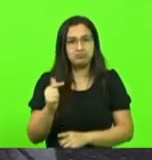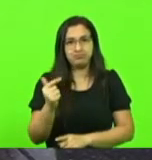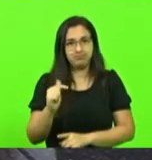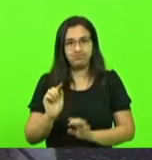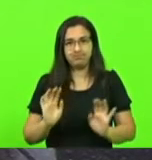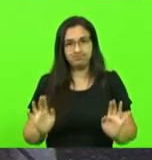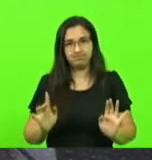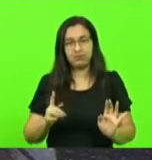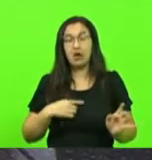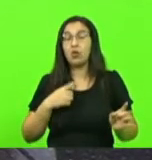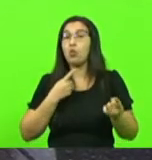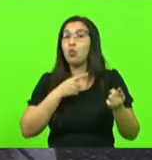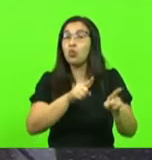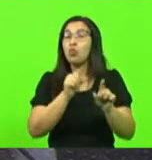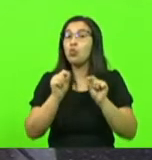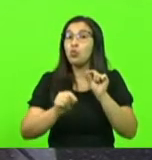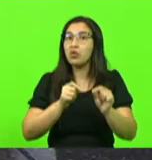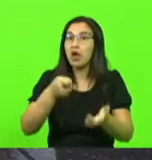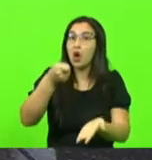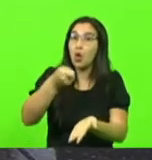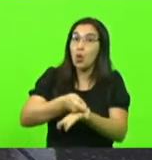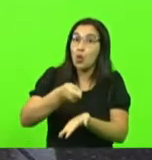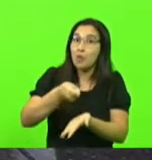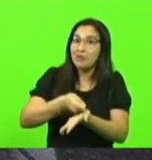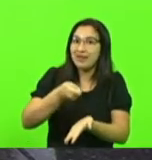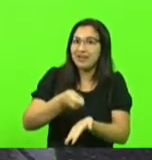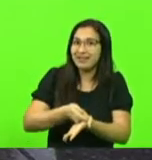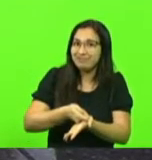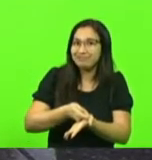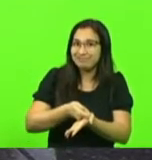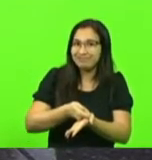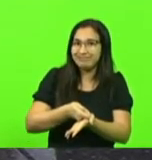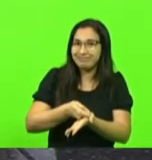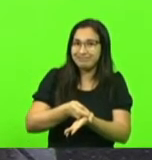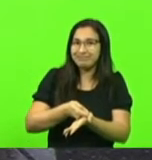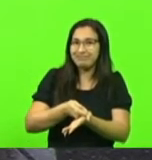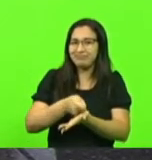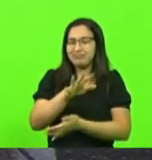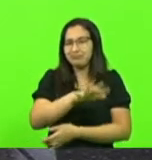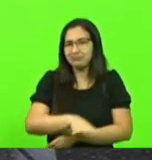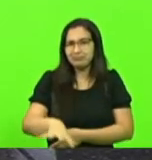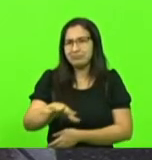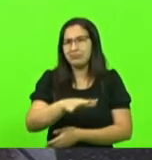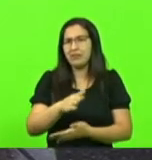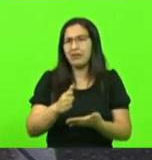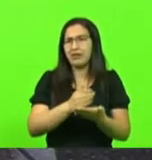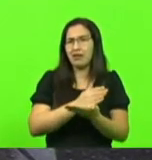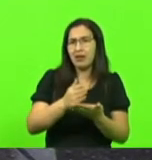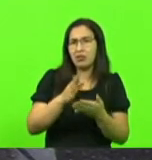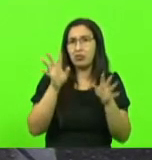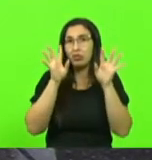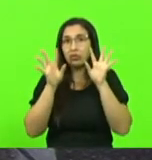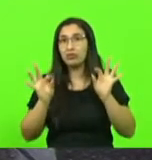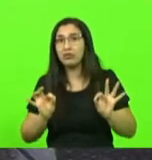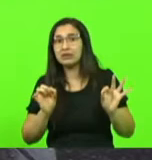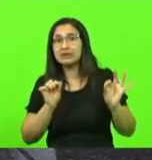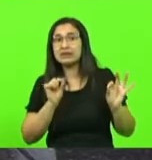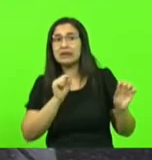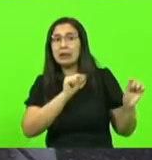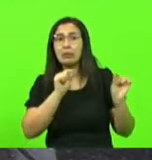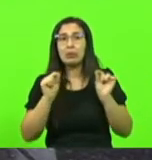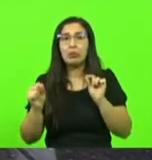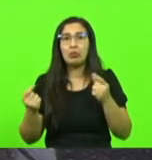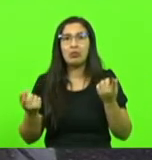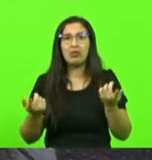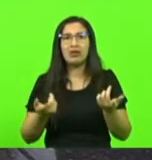sempre fui contra a obrigatoriedade, em meio a tantas incertezas dessa vacina, e muito